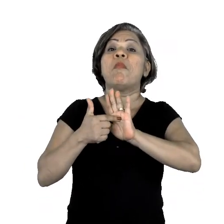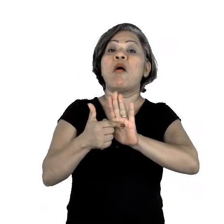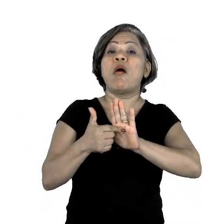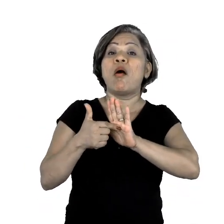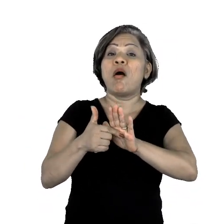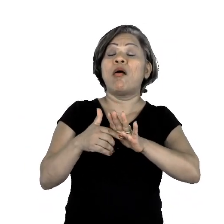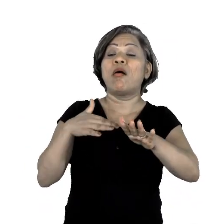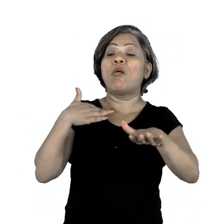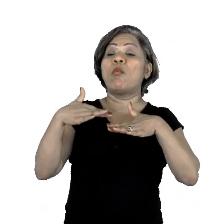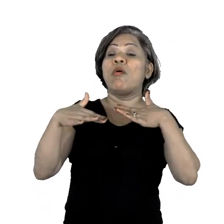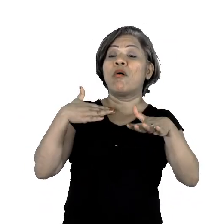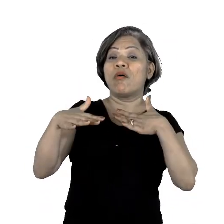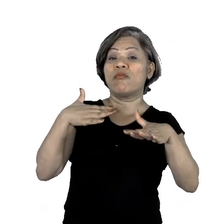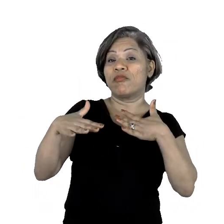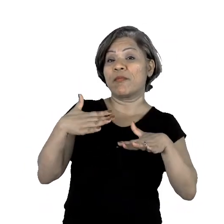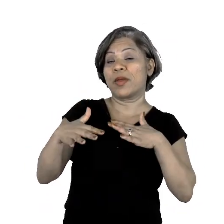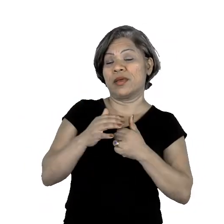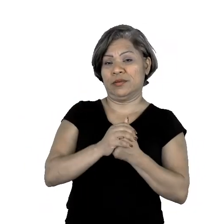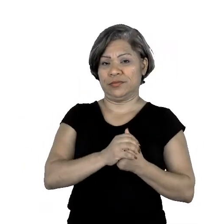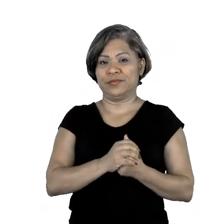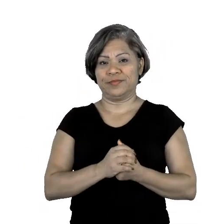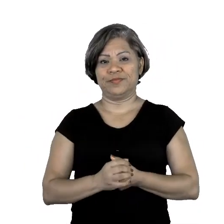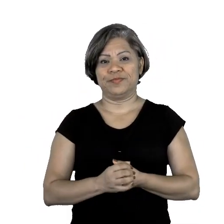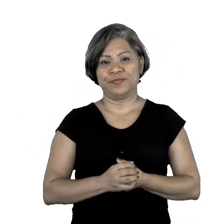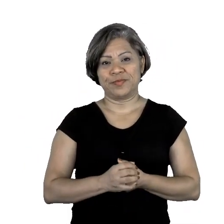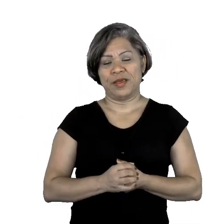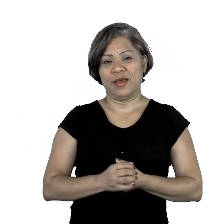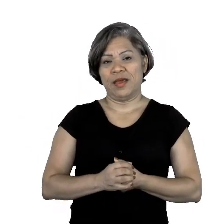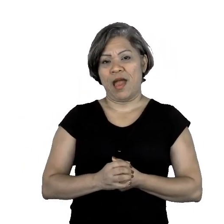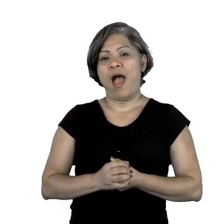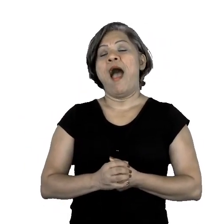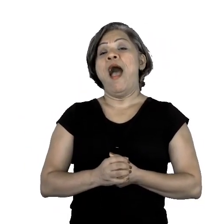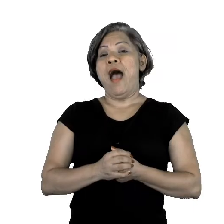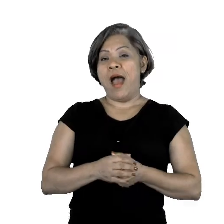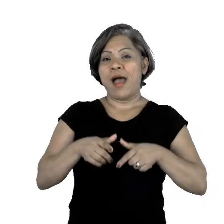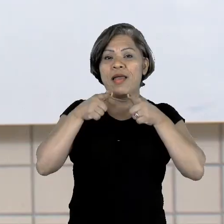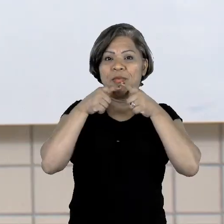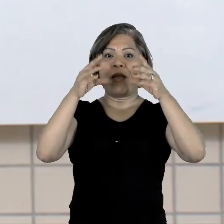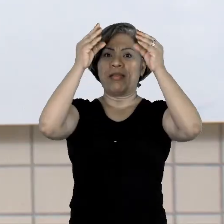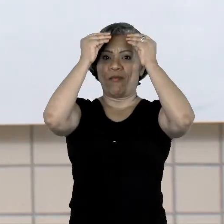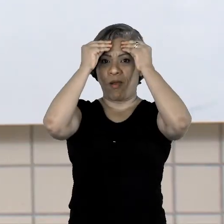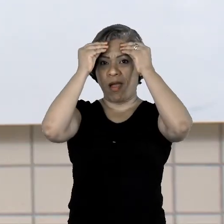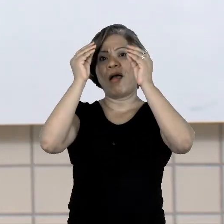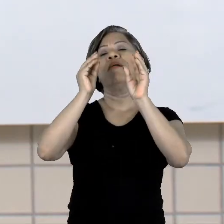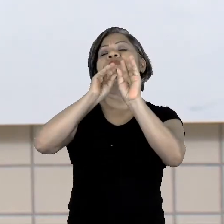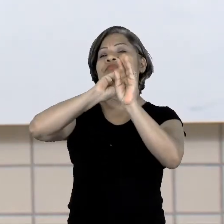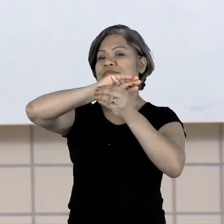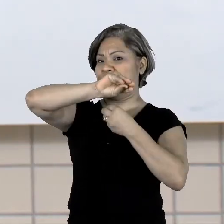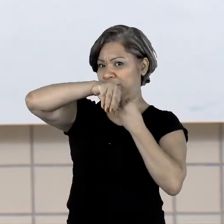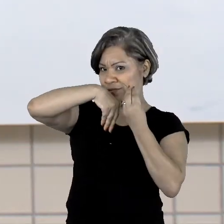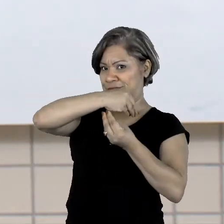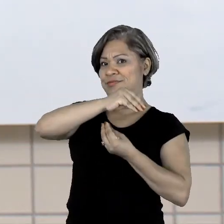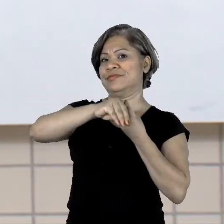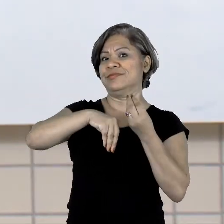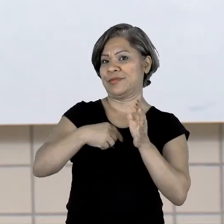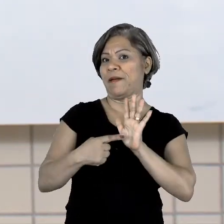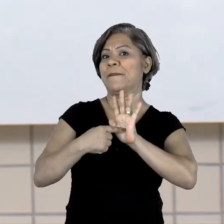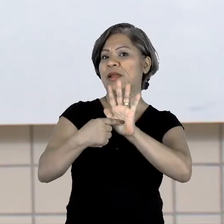o movimento do personagem. E a linguagem? Uma linguagem mista, não é? Apresenta a linguagem verbal e não